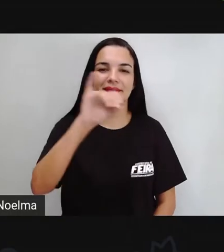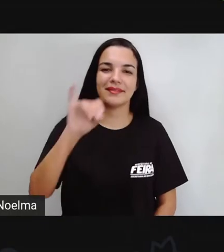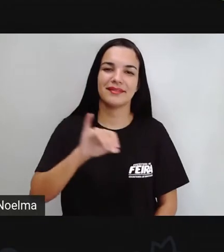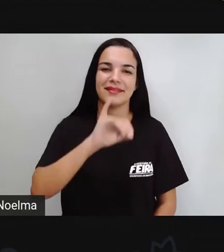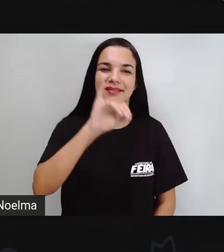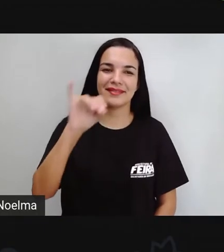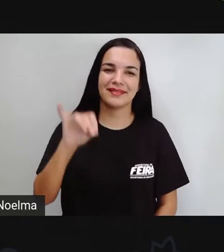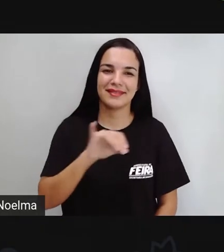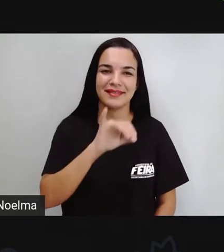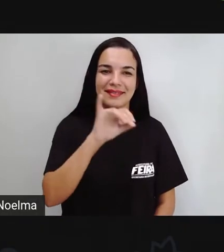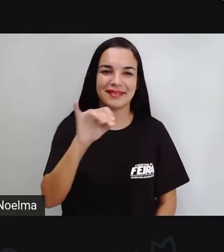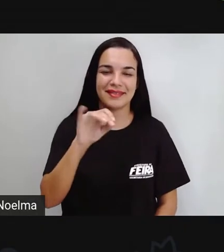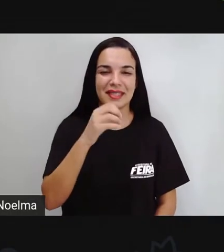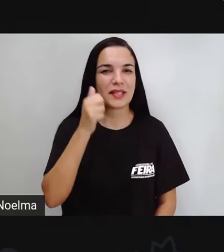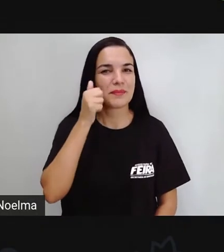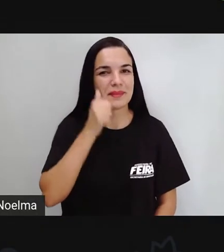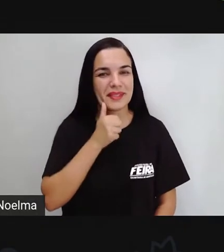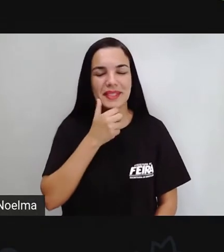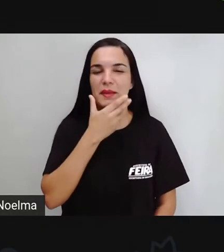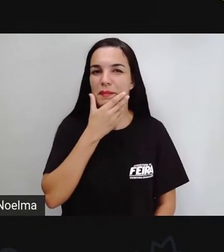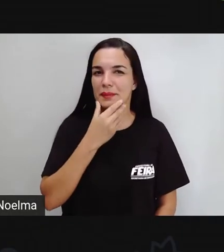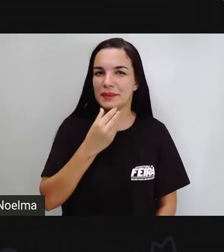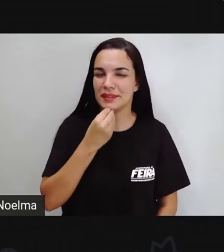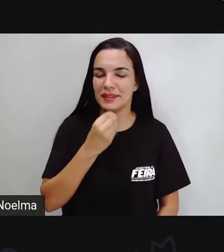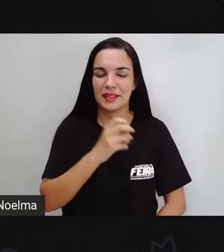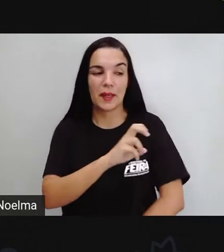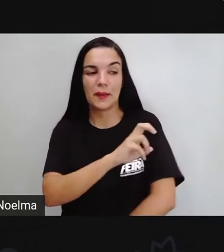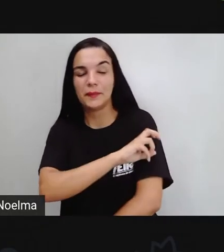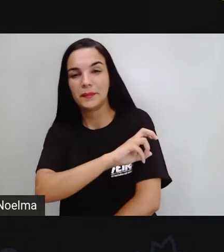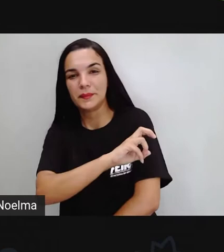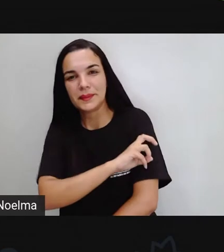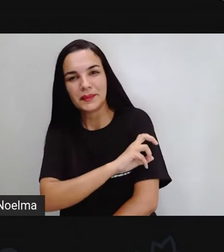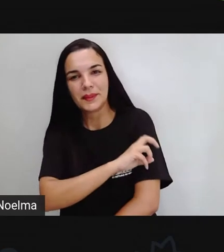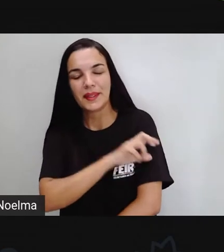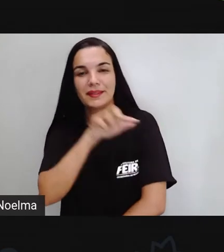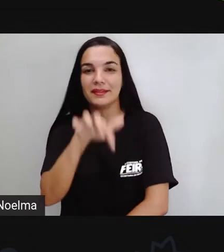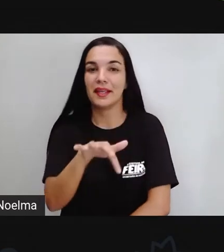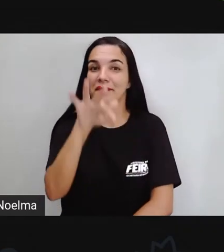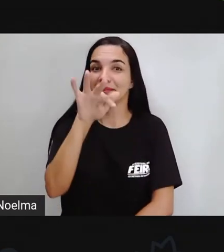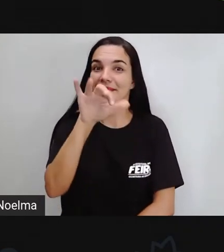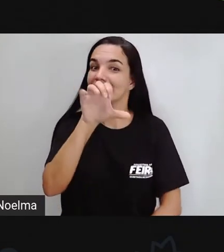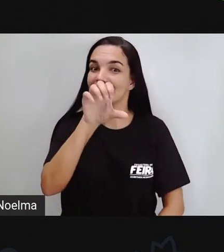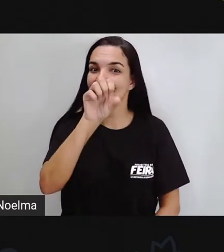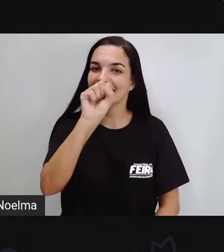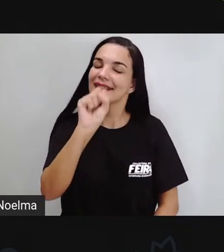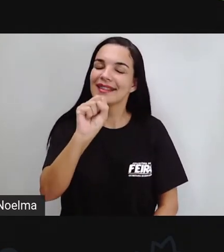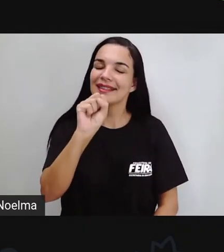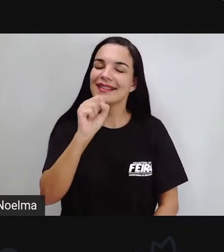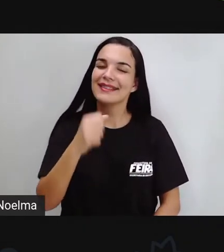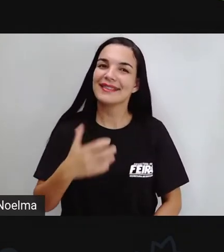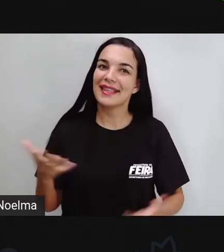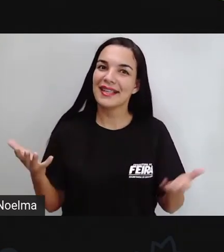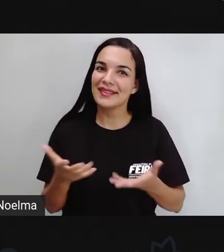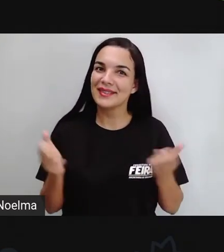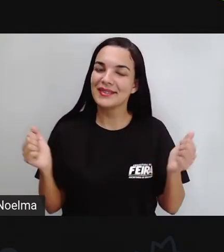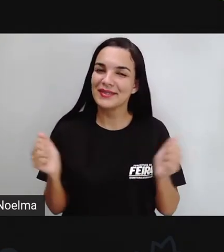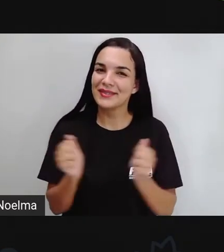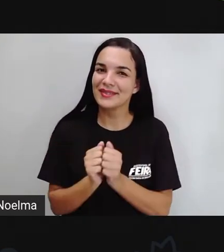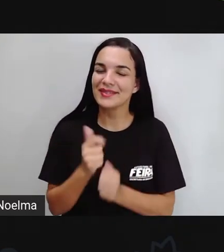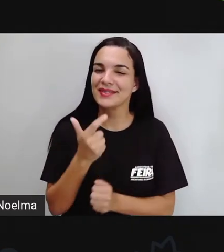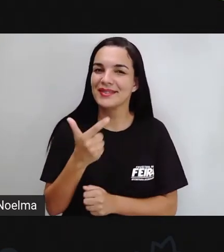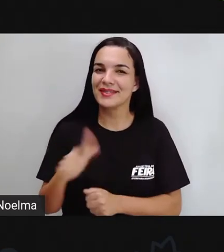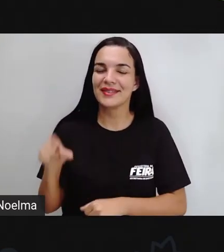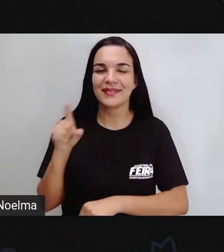Olá, meninos e meninas aí do quinto ano de Feira de Santana, olhem só, estamos aqui para